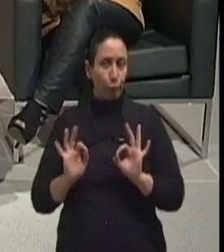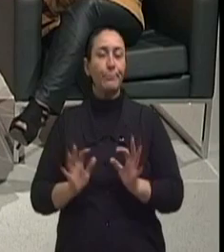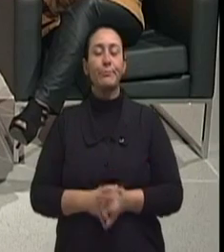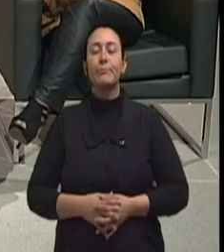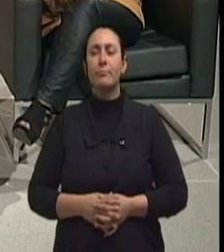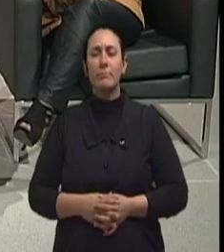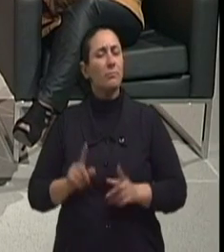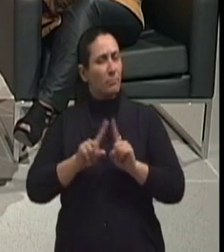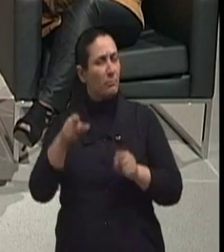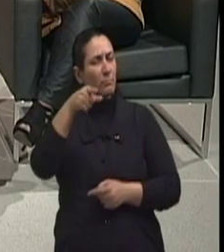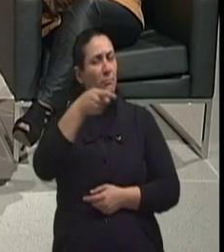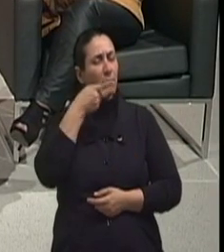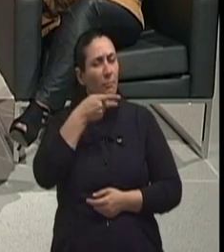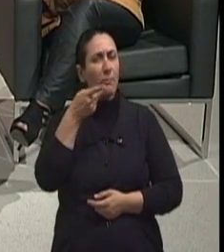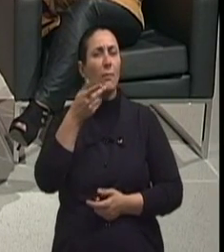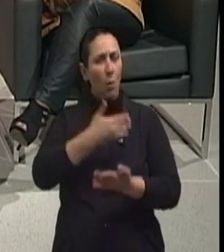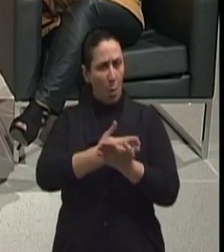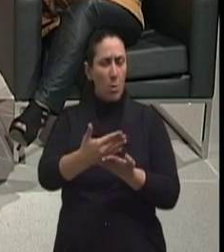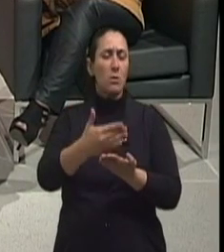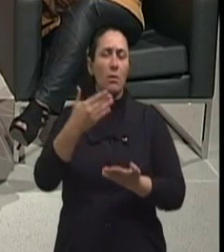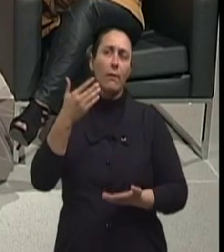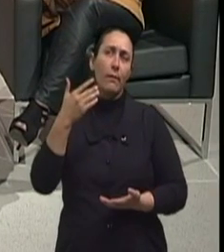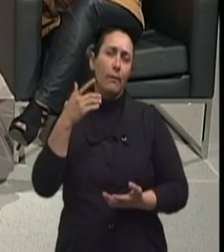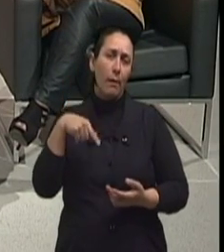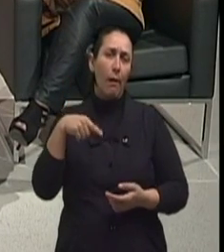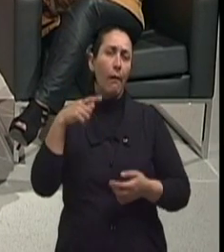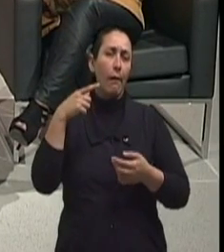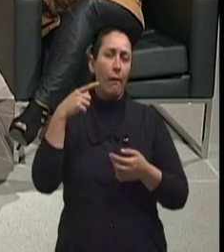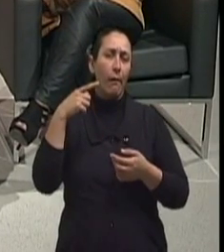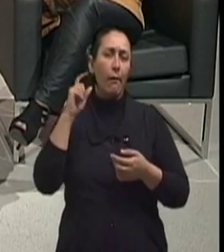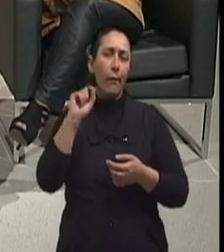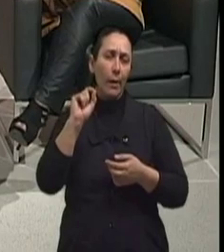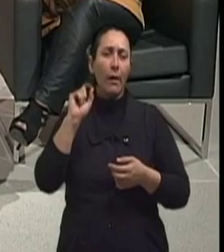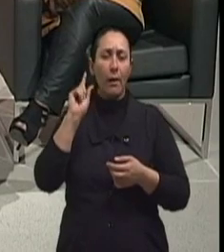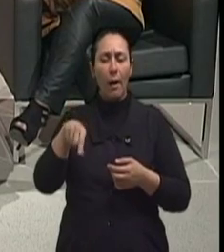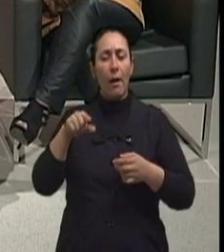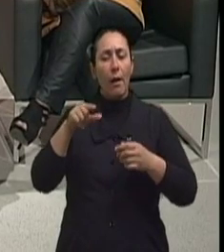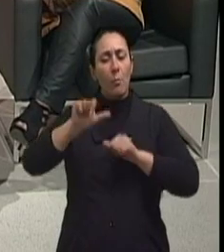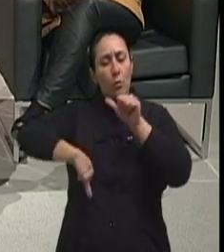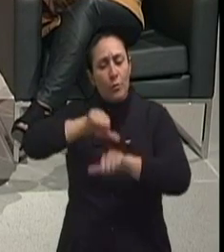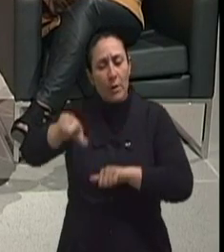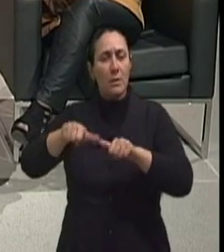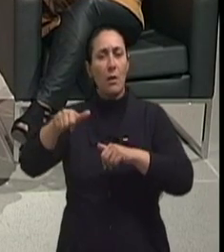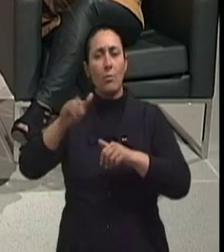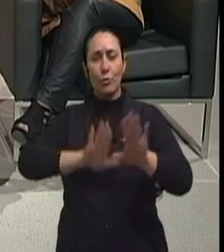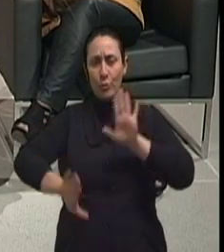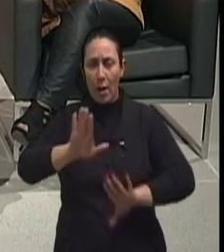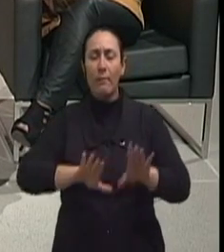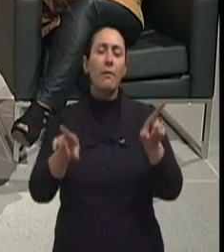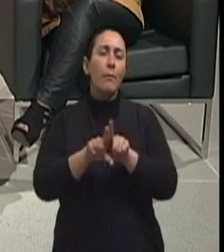o senhor apontou desde o início que uma das causas seria a modificação da dieta ou a dieta alimentar.